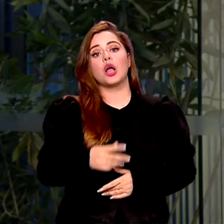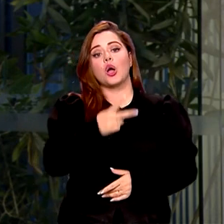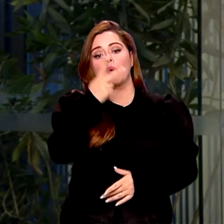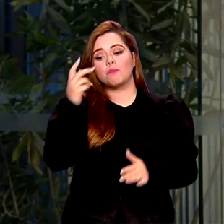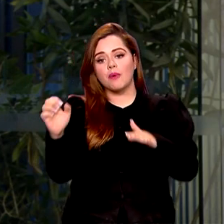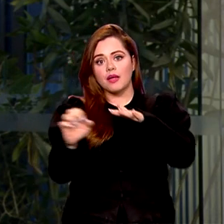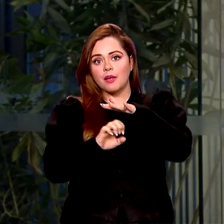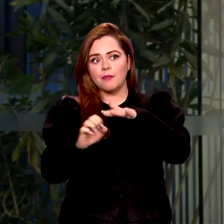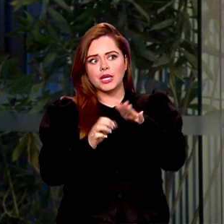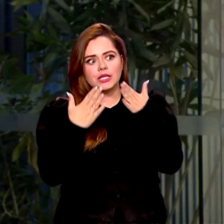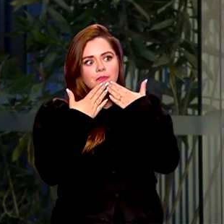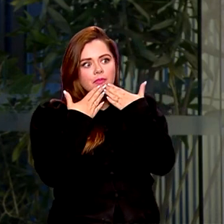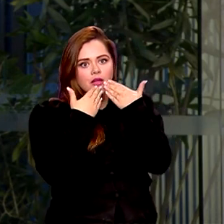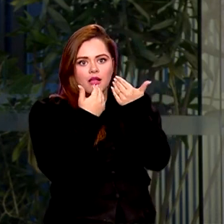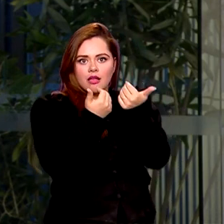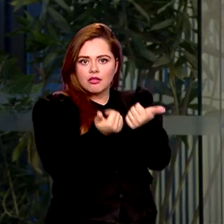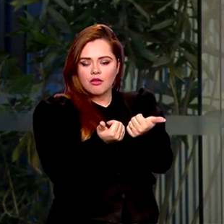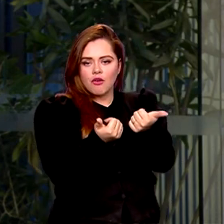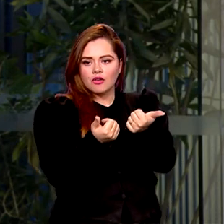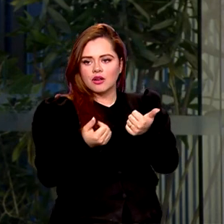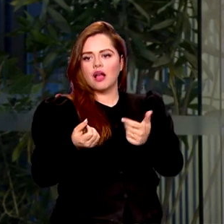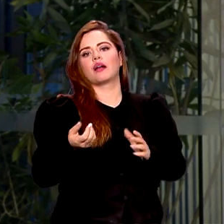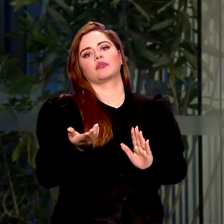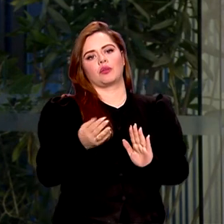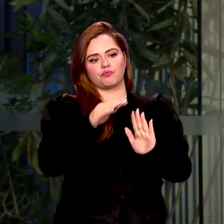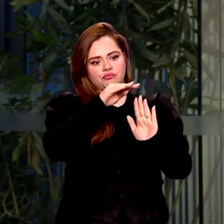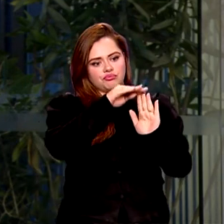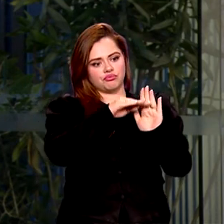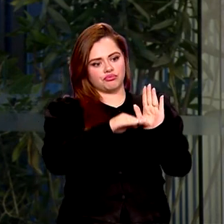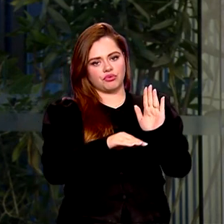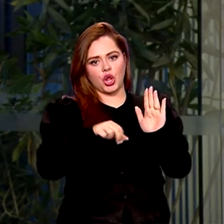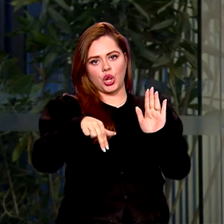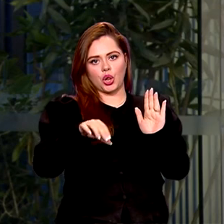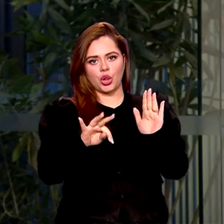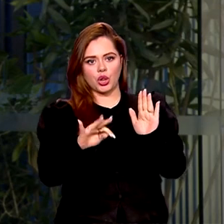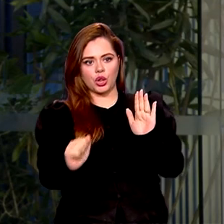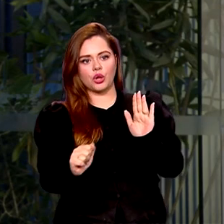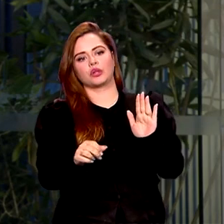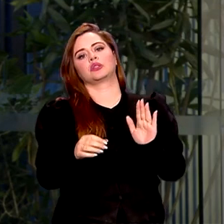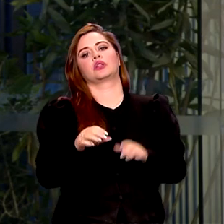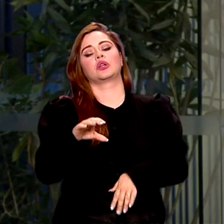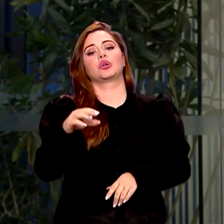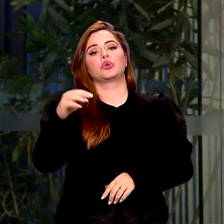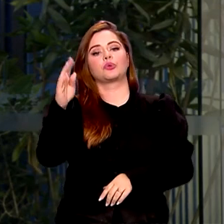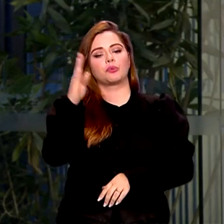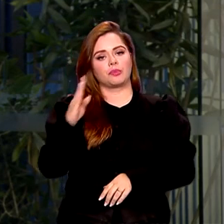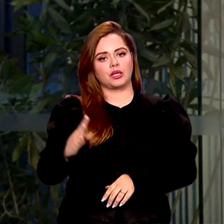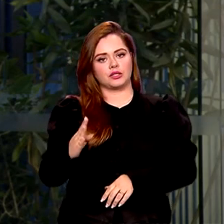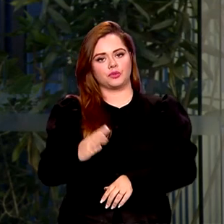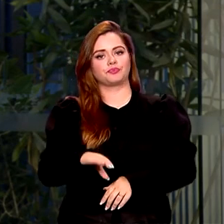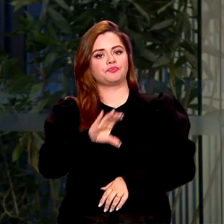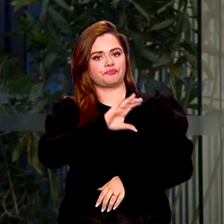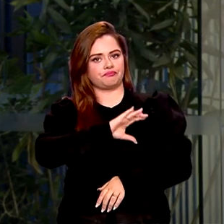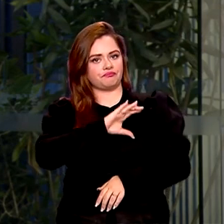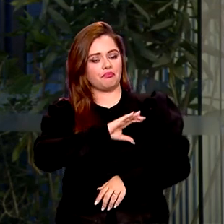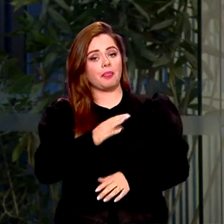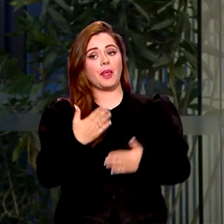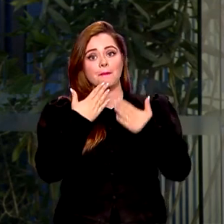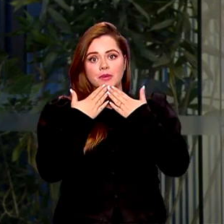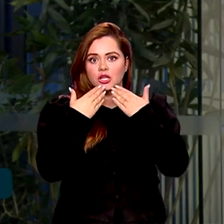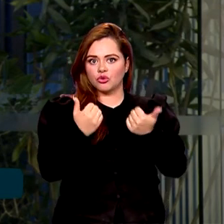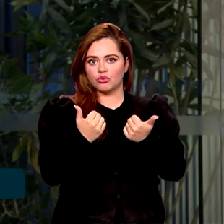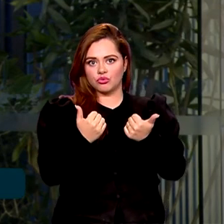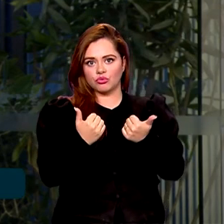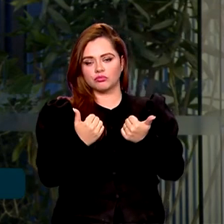de risco melhora a nota do Brasil. A canadense DBRS Morningstar é a quarta maior do mundo e melhorou a nota do Brasil